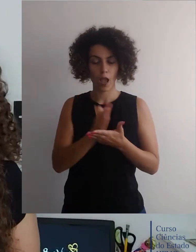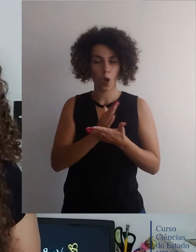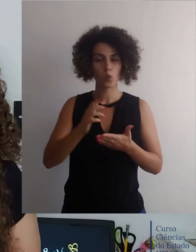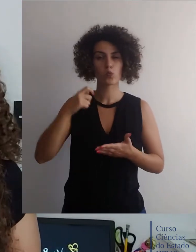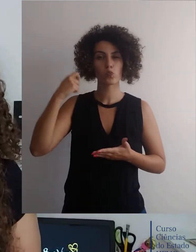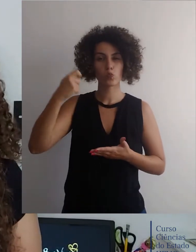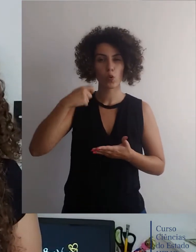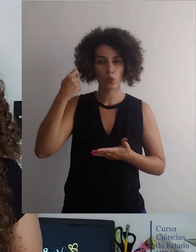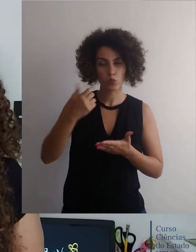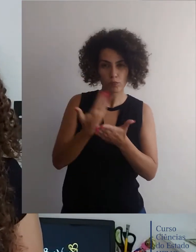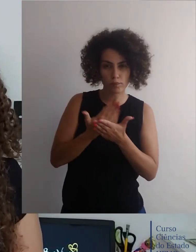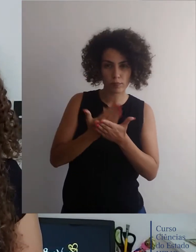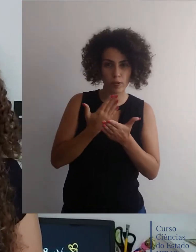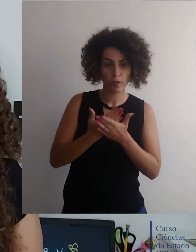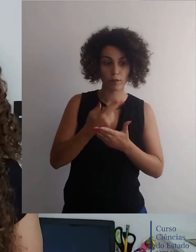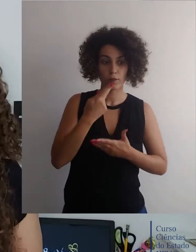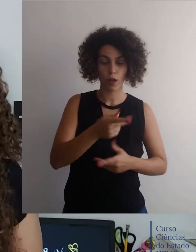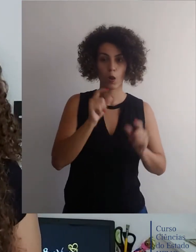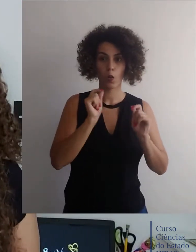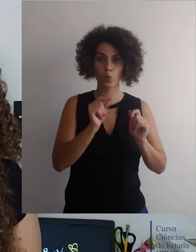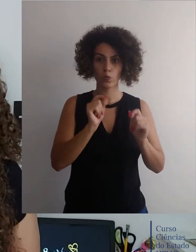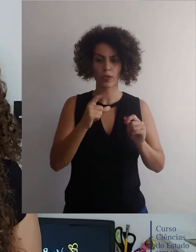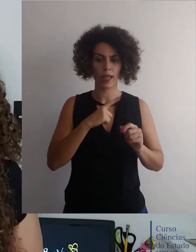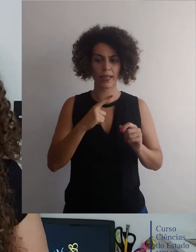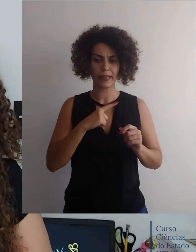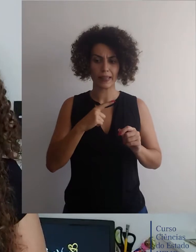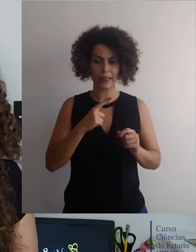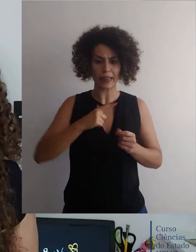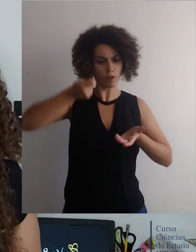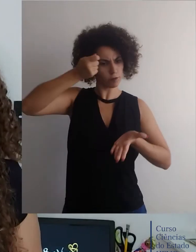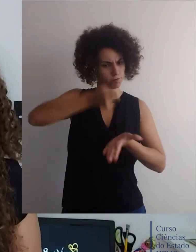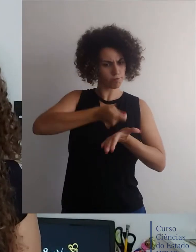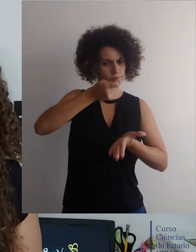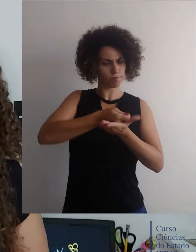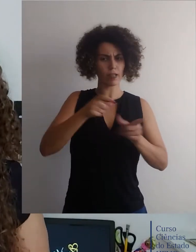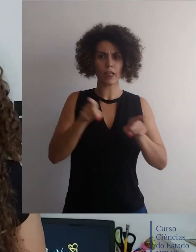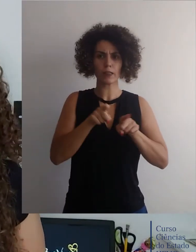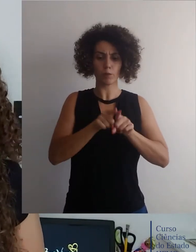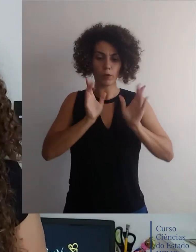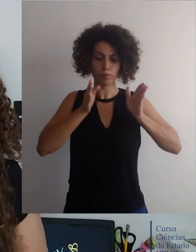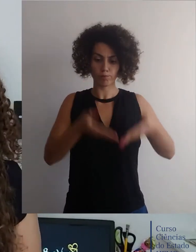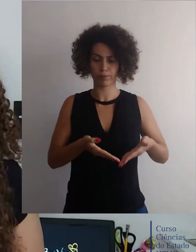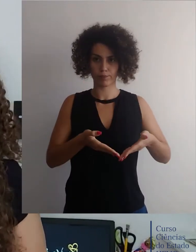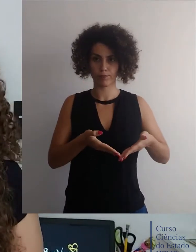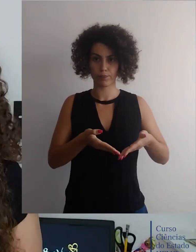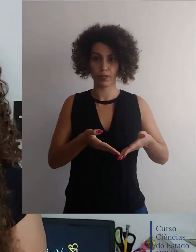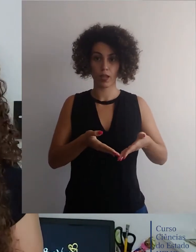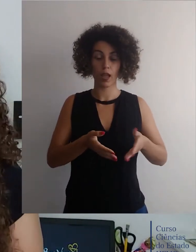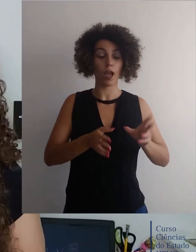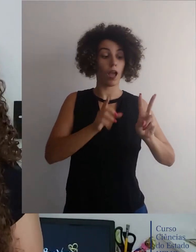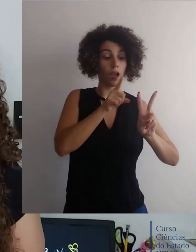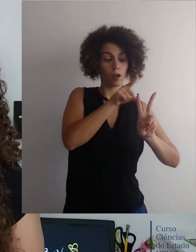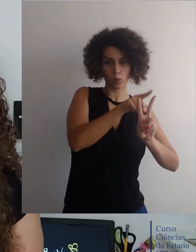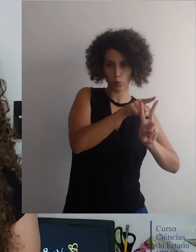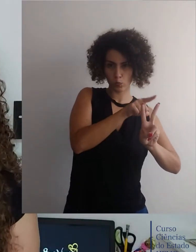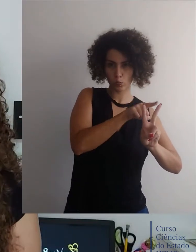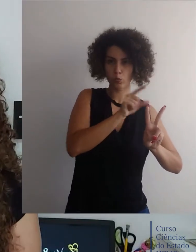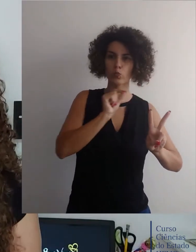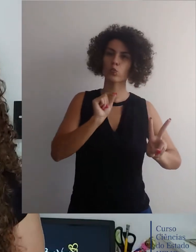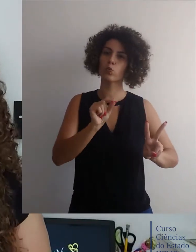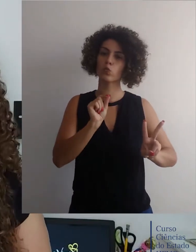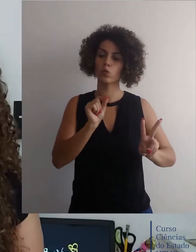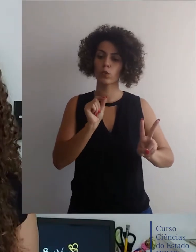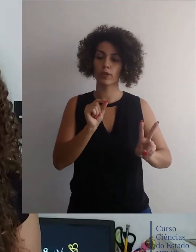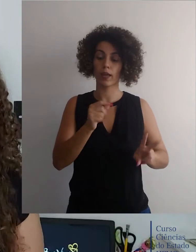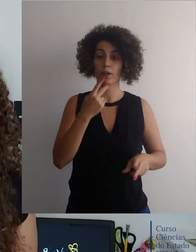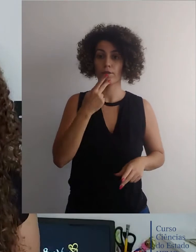estudiosos deste período, o campanhismo nesta época voltou a ter ares de autoritarismo e centralização. Enquanto